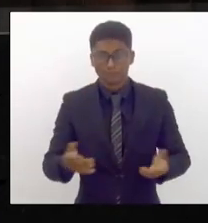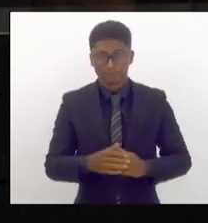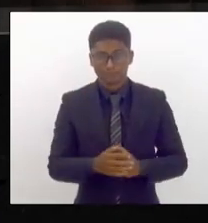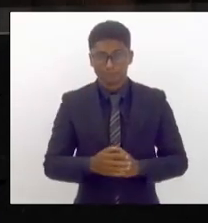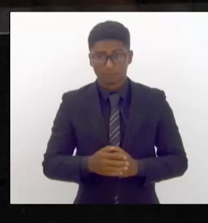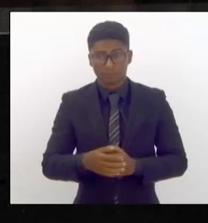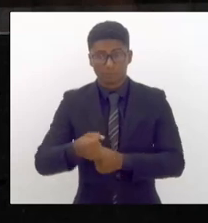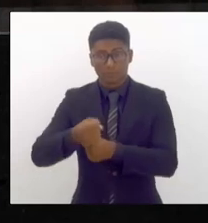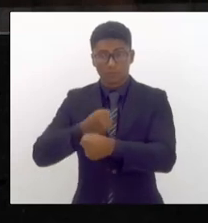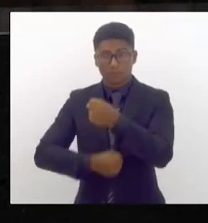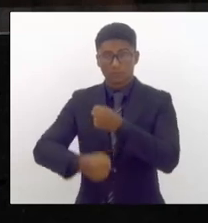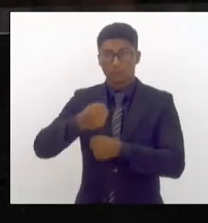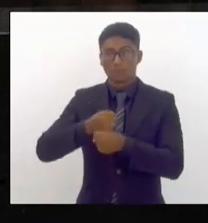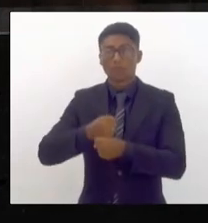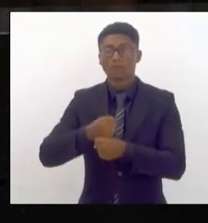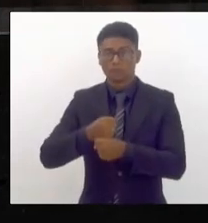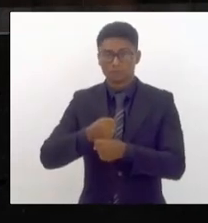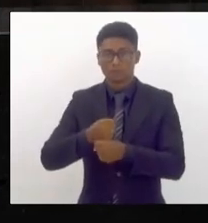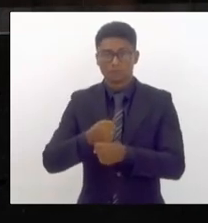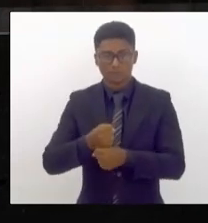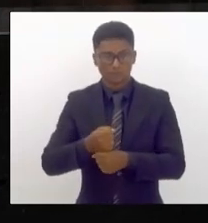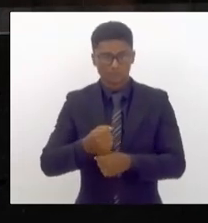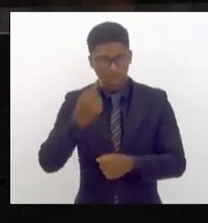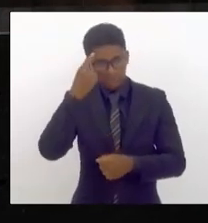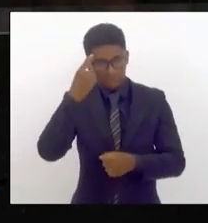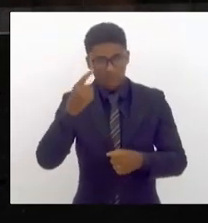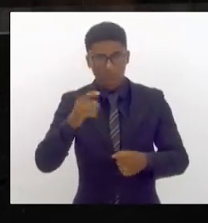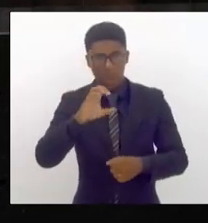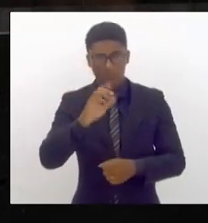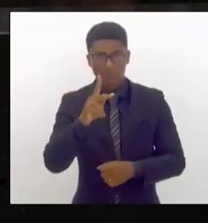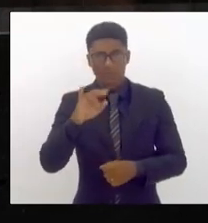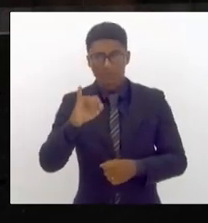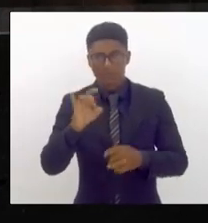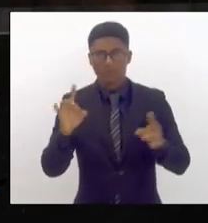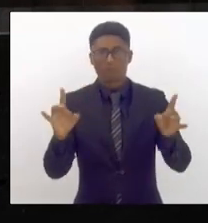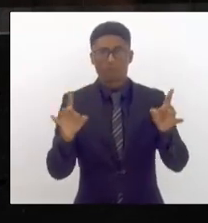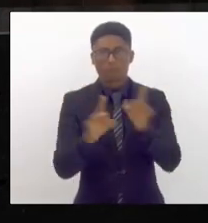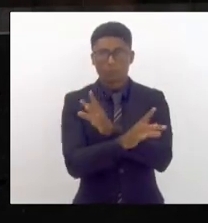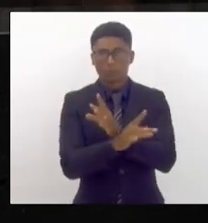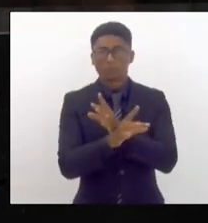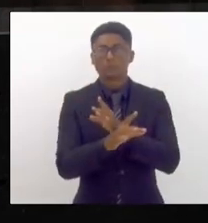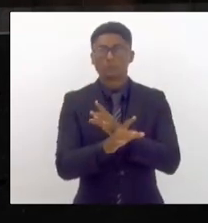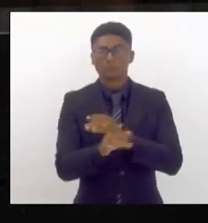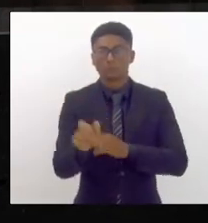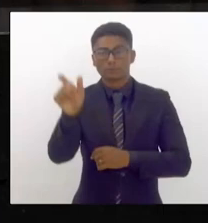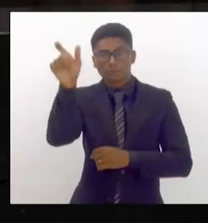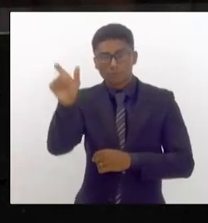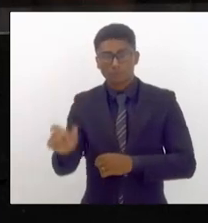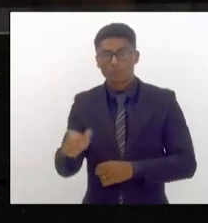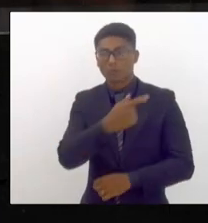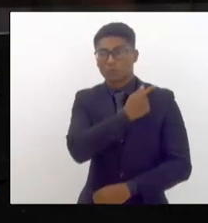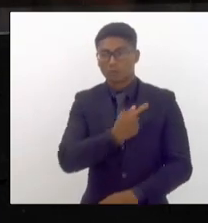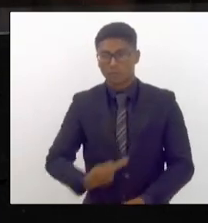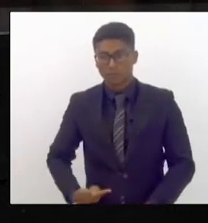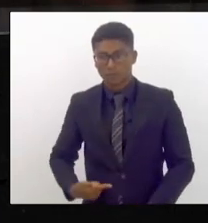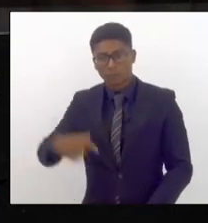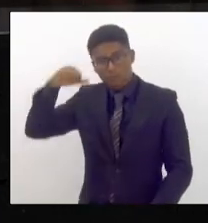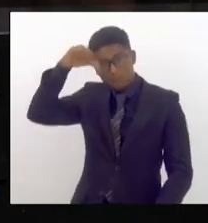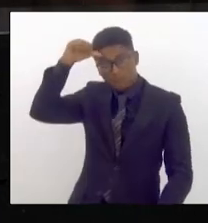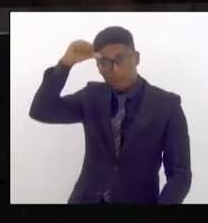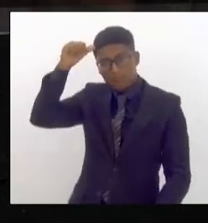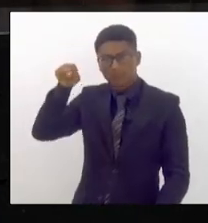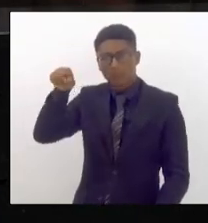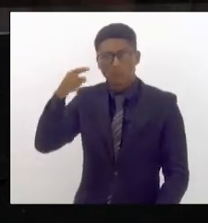do término da nossa CPI indica-se de passagem que o governador só tomou conhecimento do problema grave